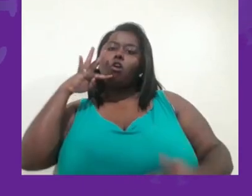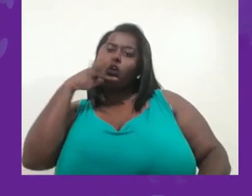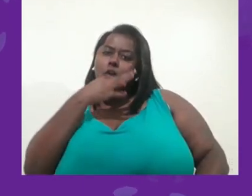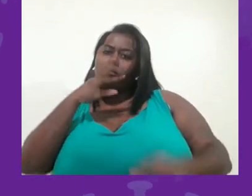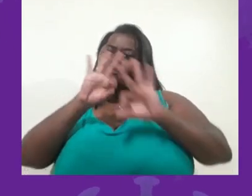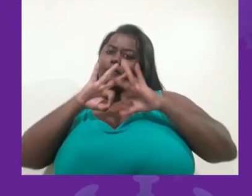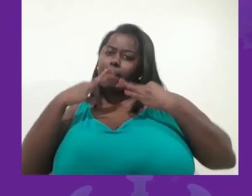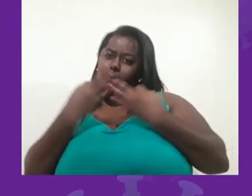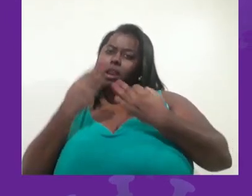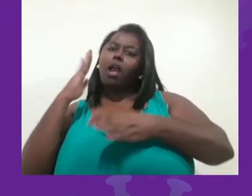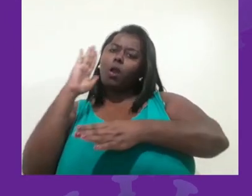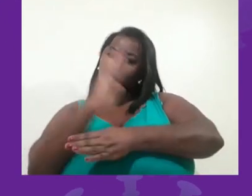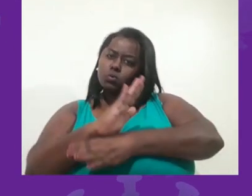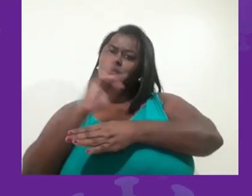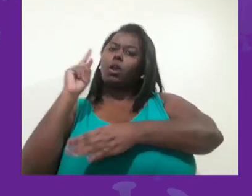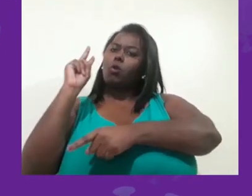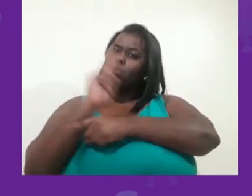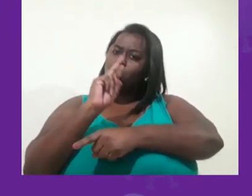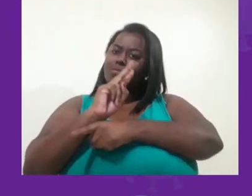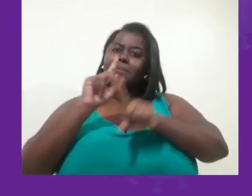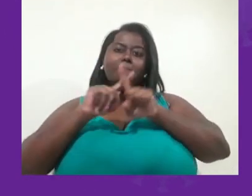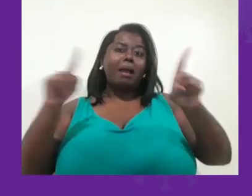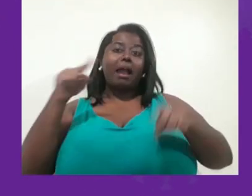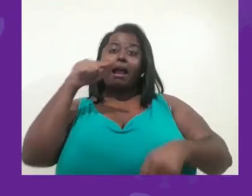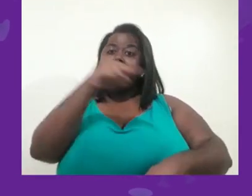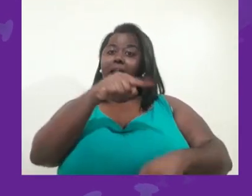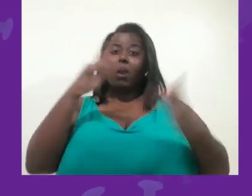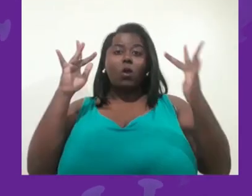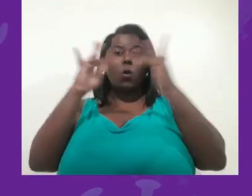pode mais ter contato com ninguém, contato direto principalmente.